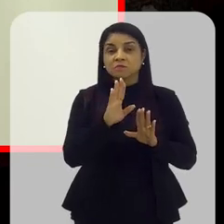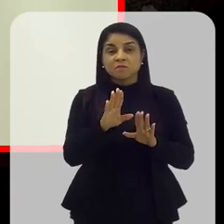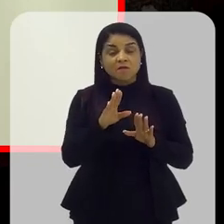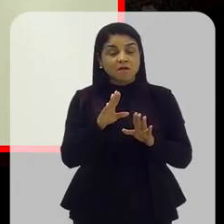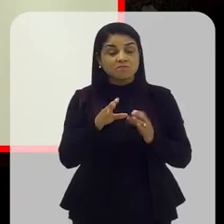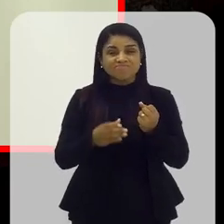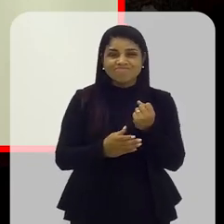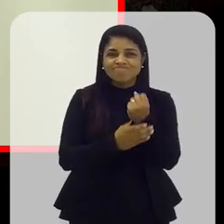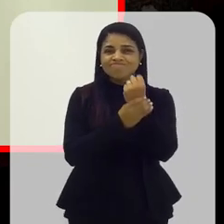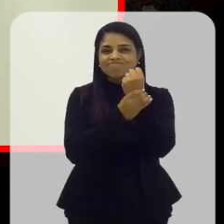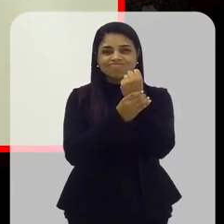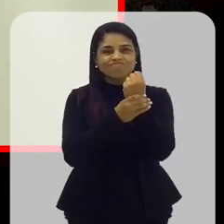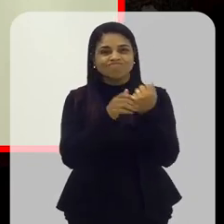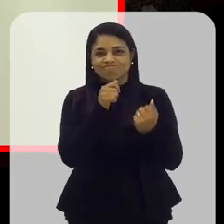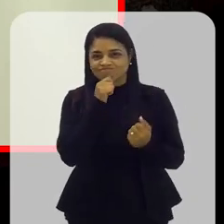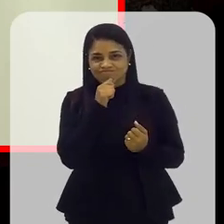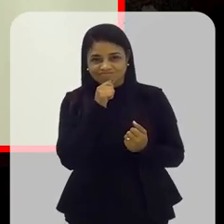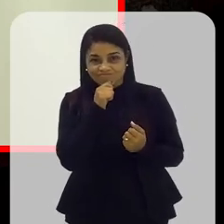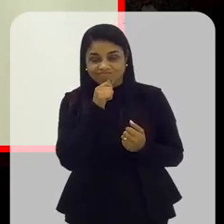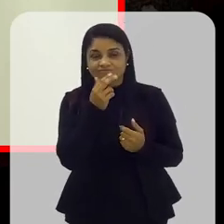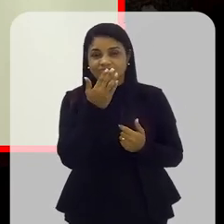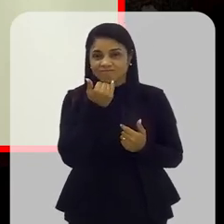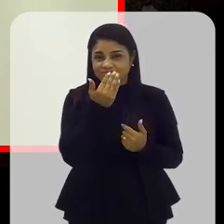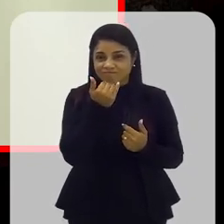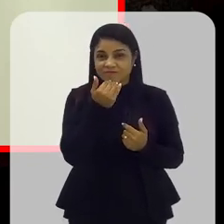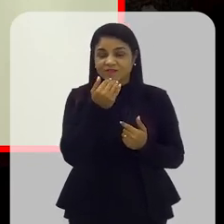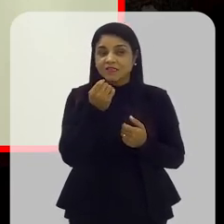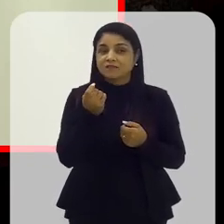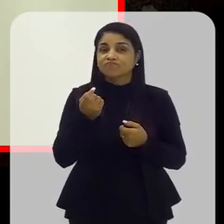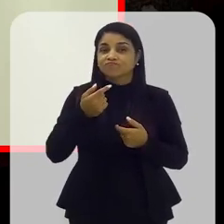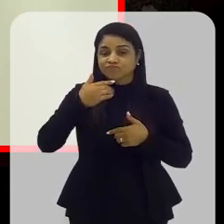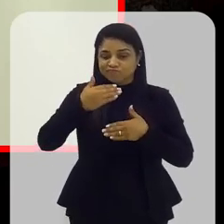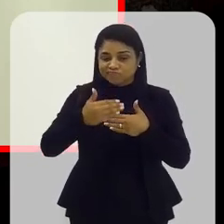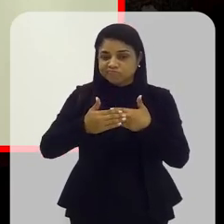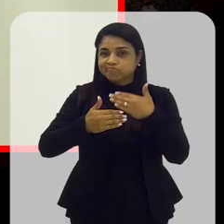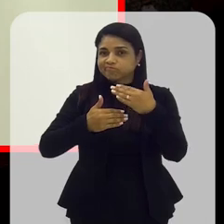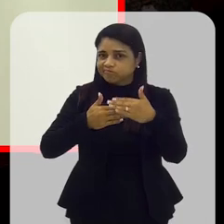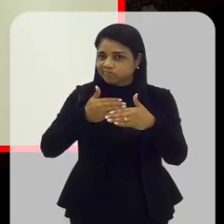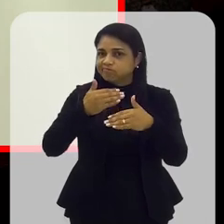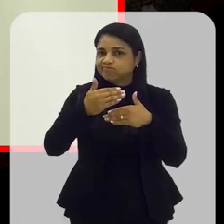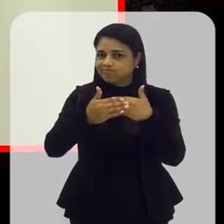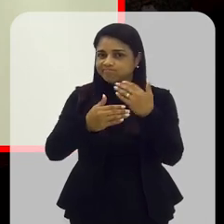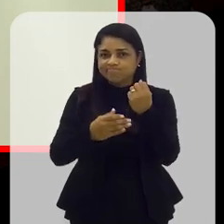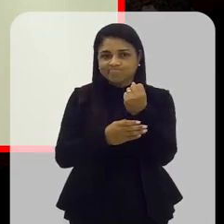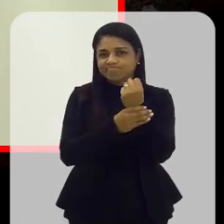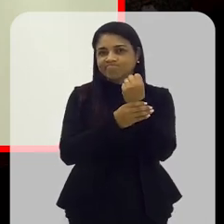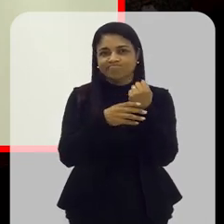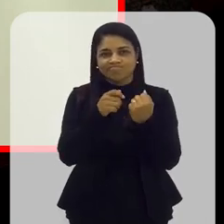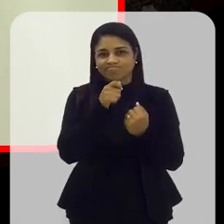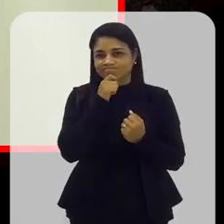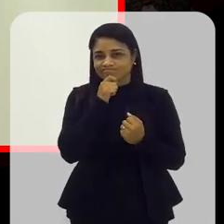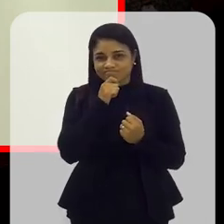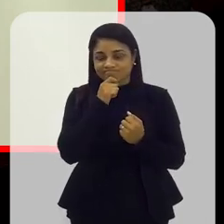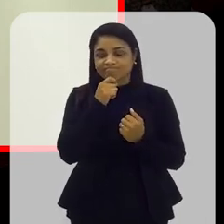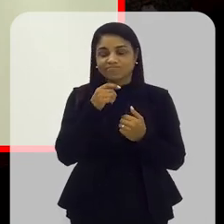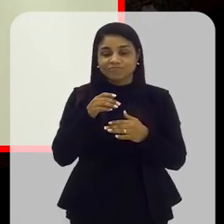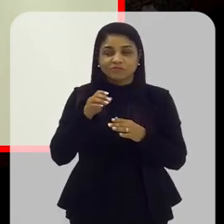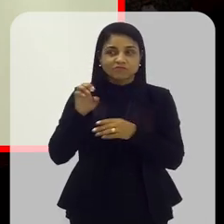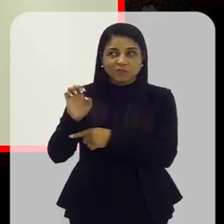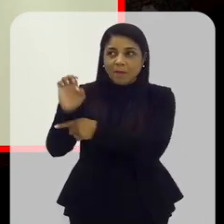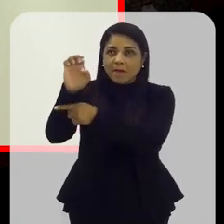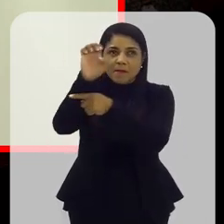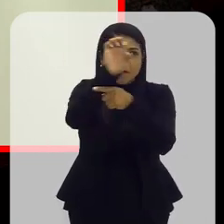mas a insegurança alimentar, ela vem voltando em todos os estados